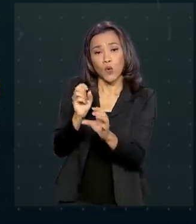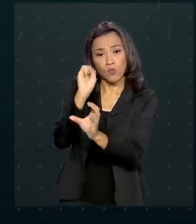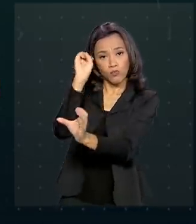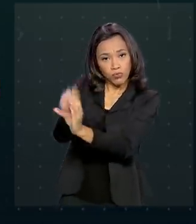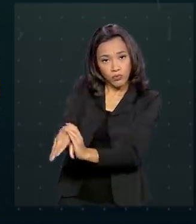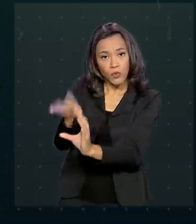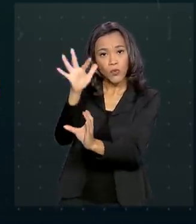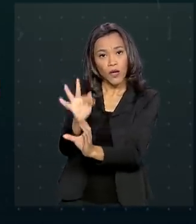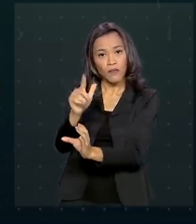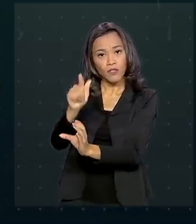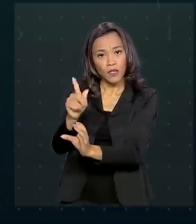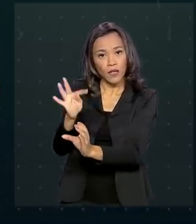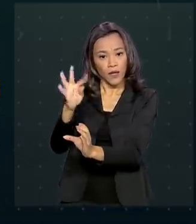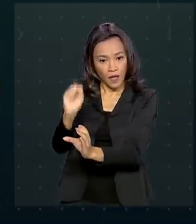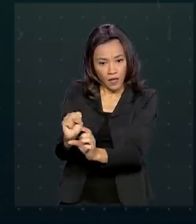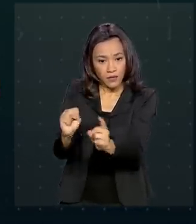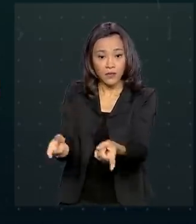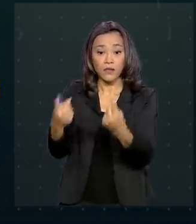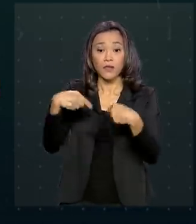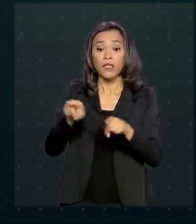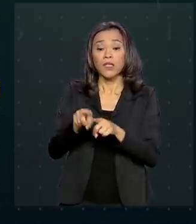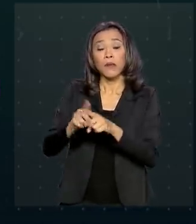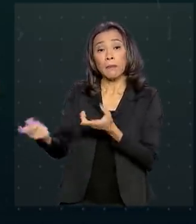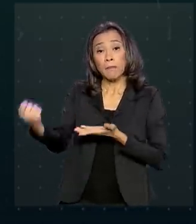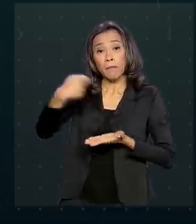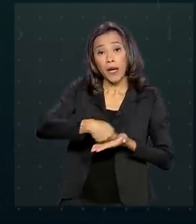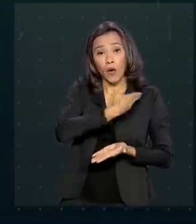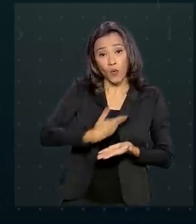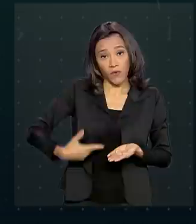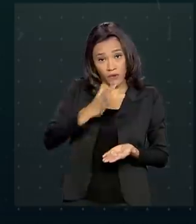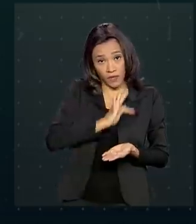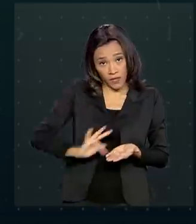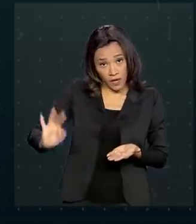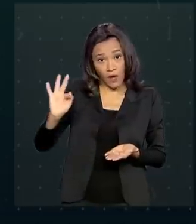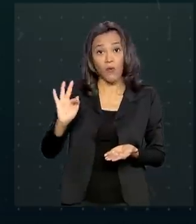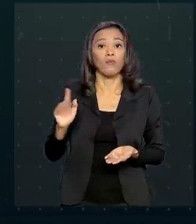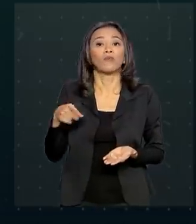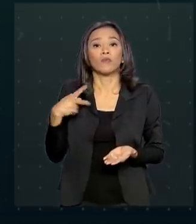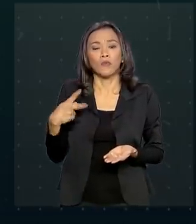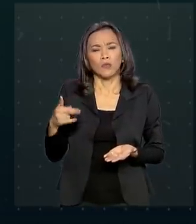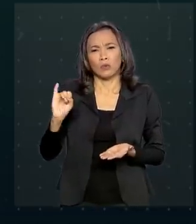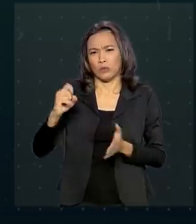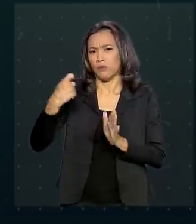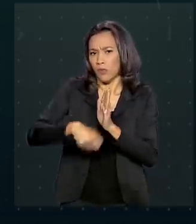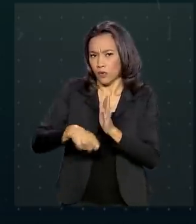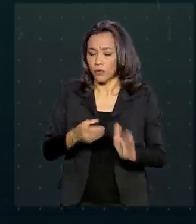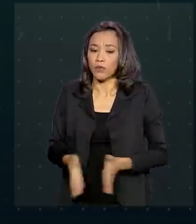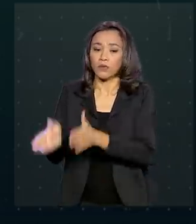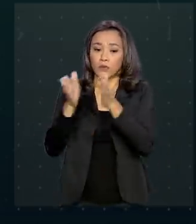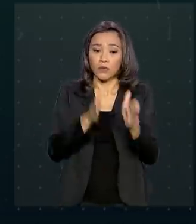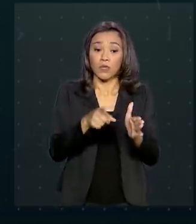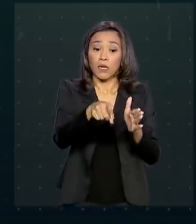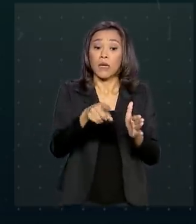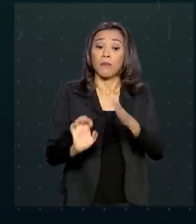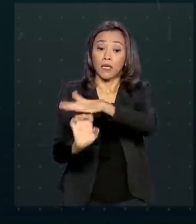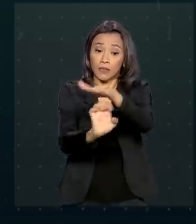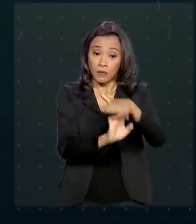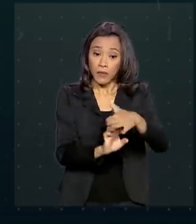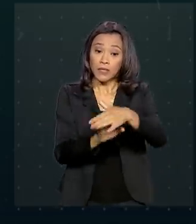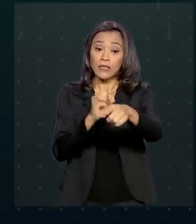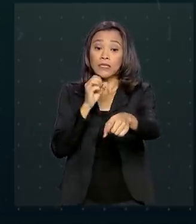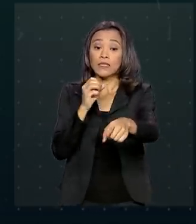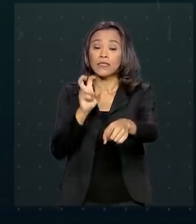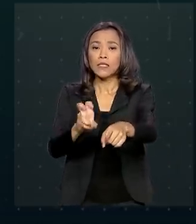da parte da União do Simples Nacional. Para as micro e pequenas empresas, serão disponibilizados mais de R 5 bilhões em